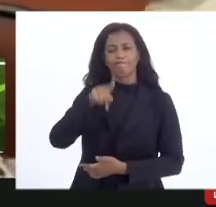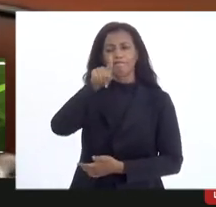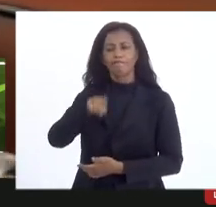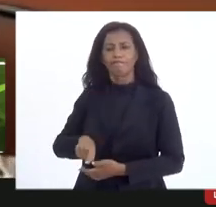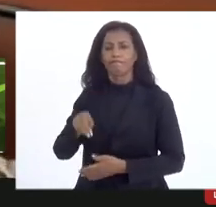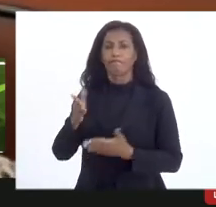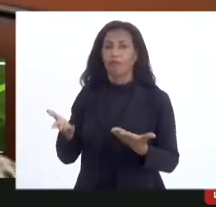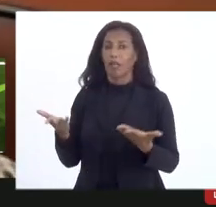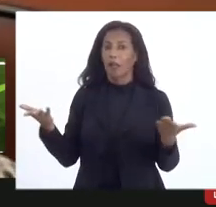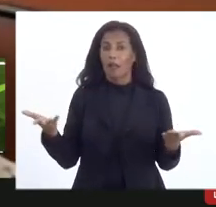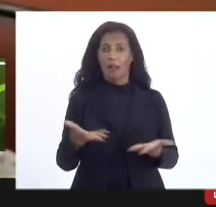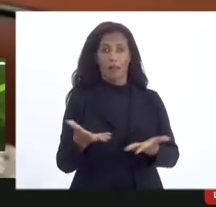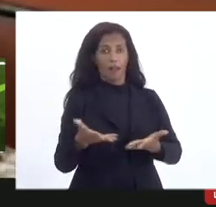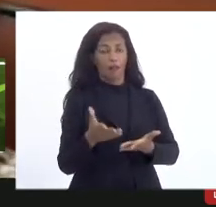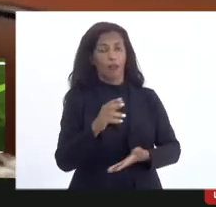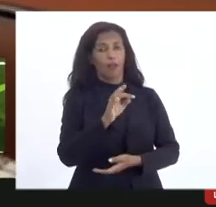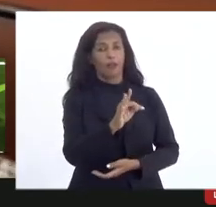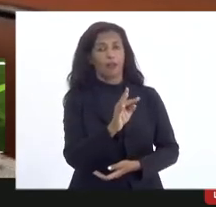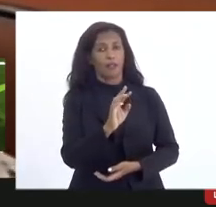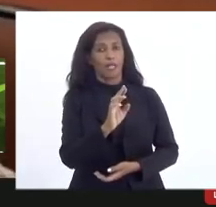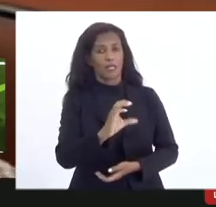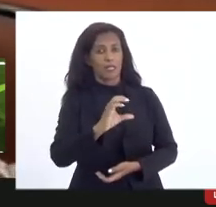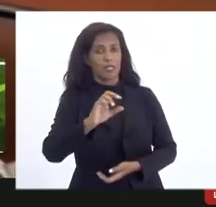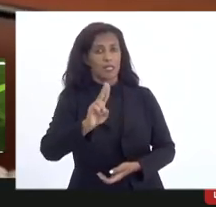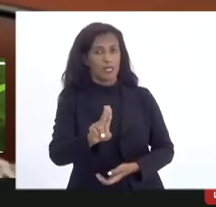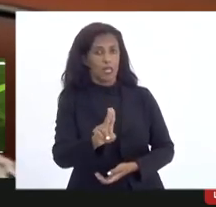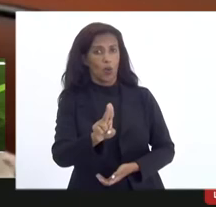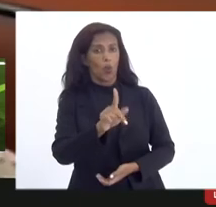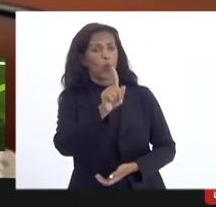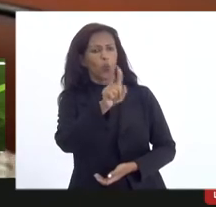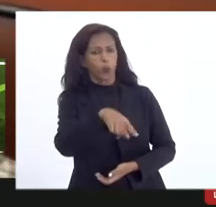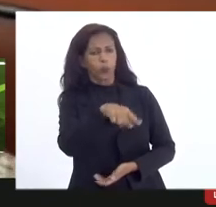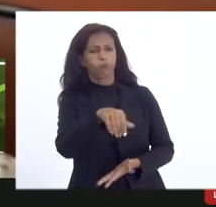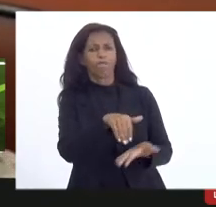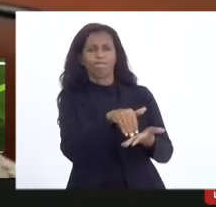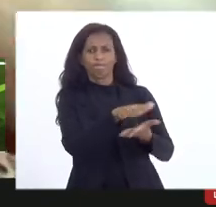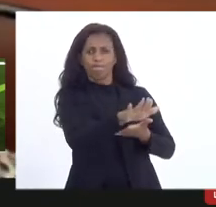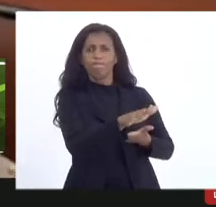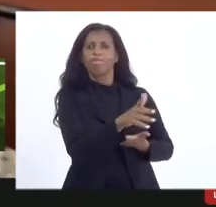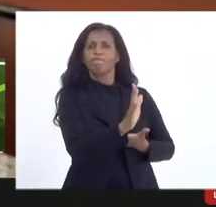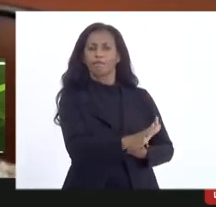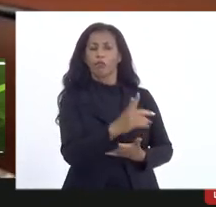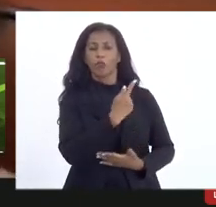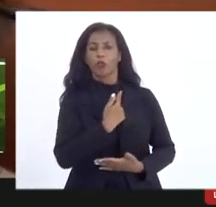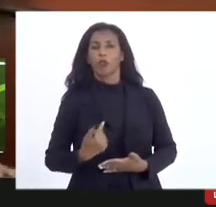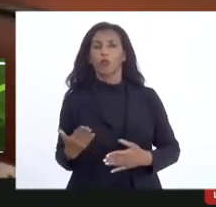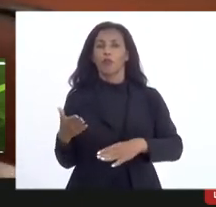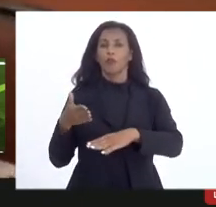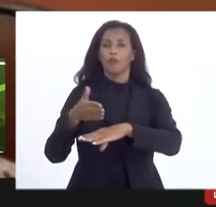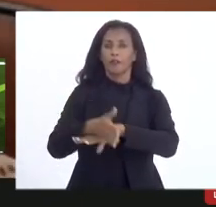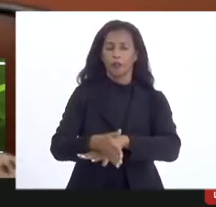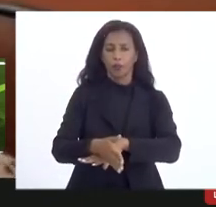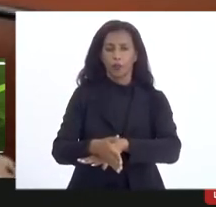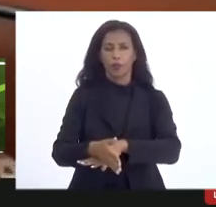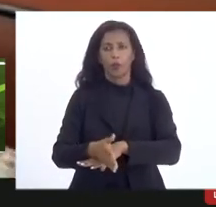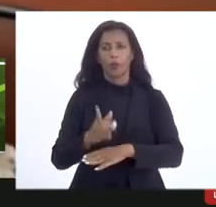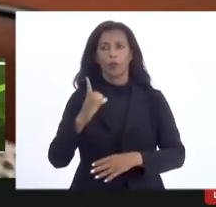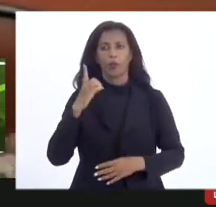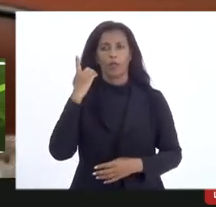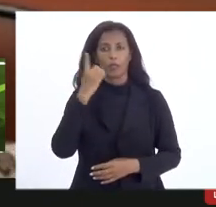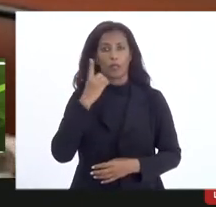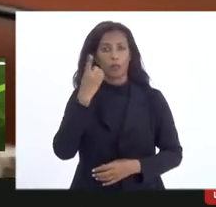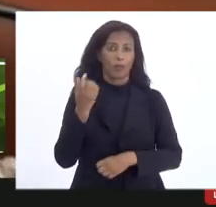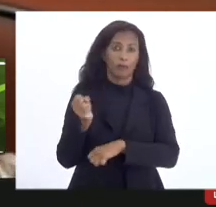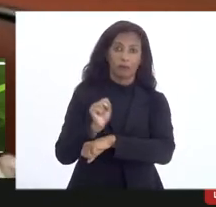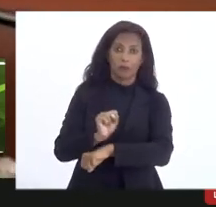e agora o TCU determinou sustar essa portaria e o governo entrou com o embargo de declaração mas gente